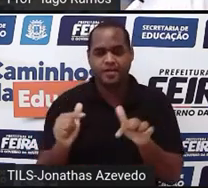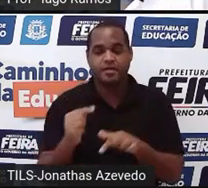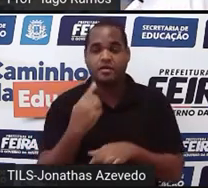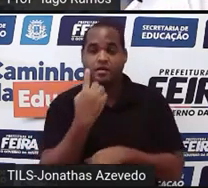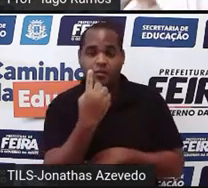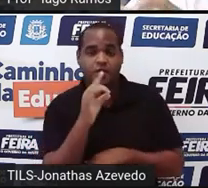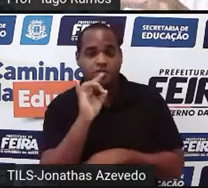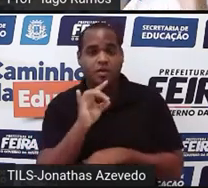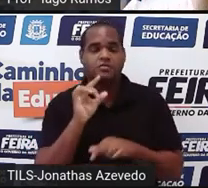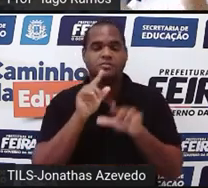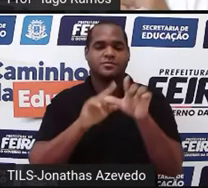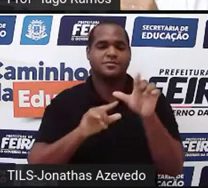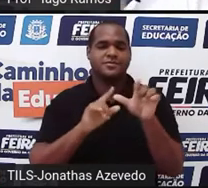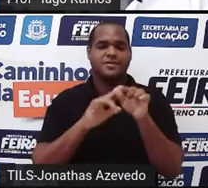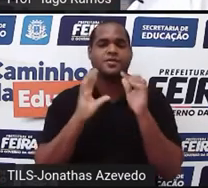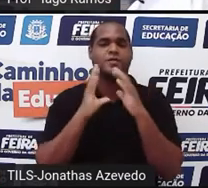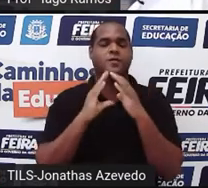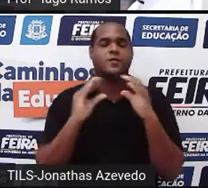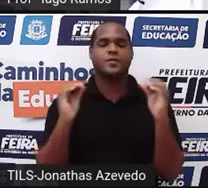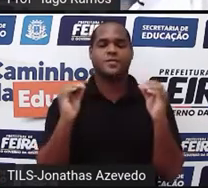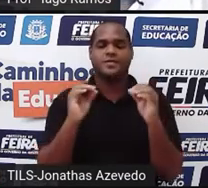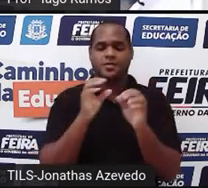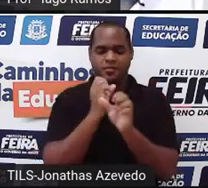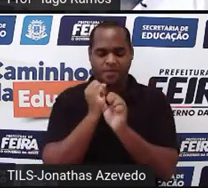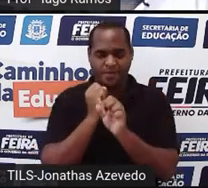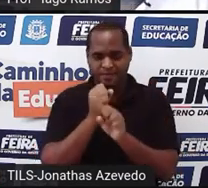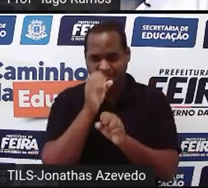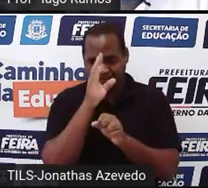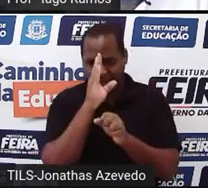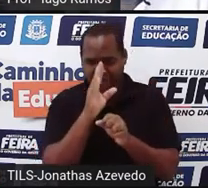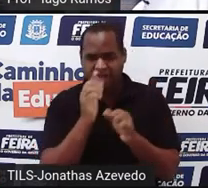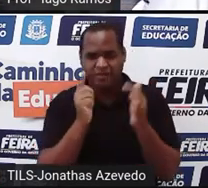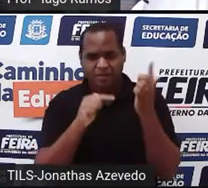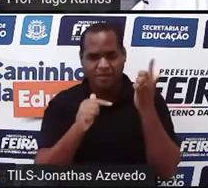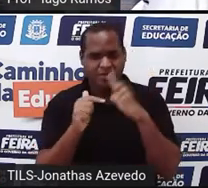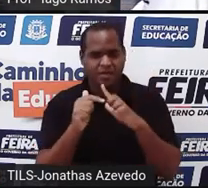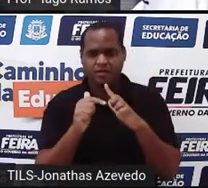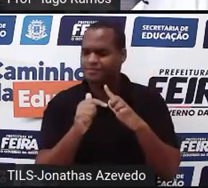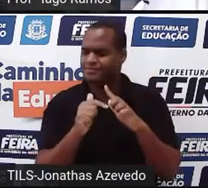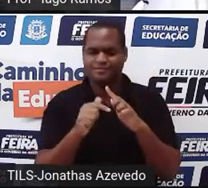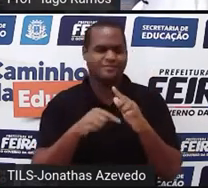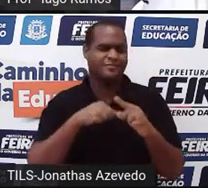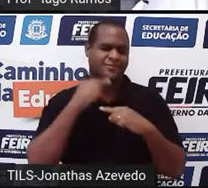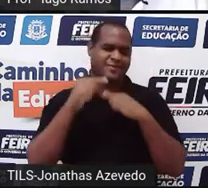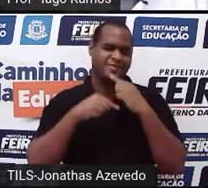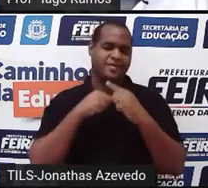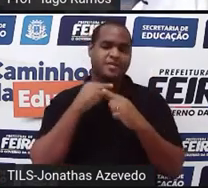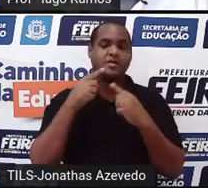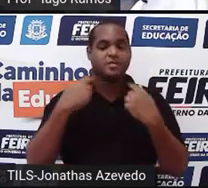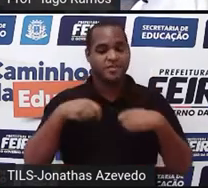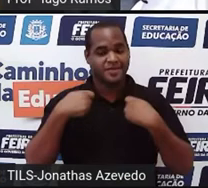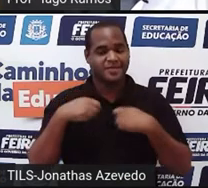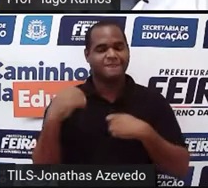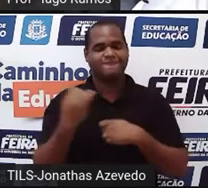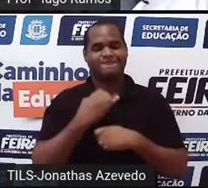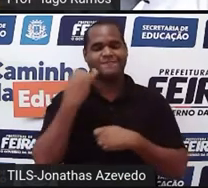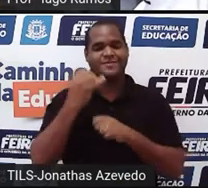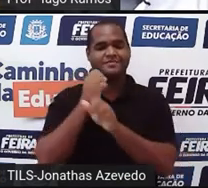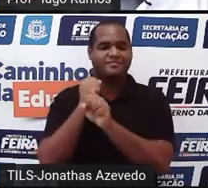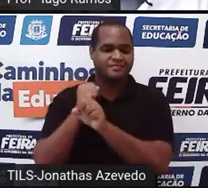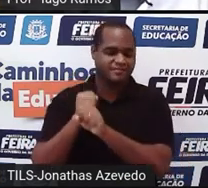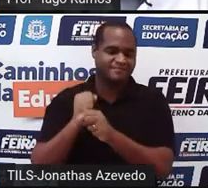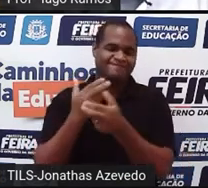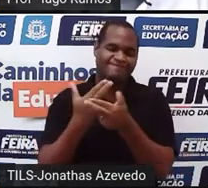incógnitas. Então, somando direto não resolveu. Aí eu vou aplicar aquele negócio da multiplicidade. Como assim?